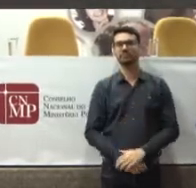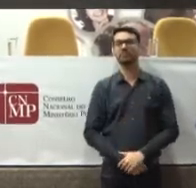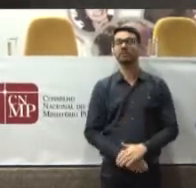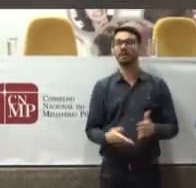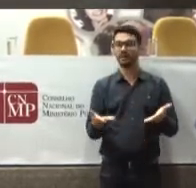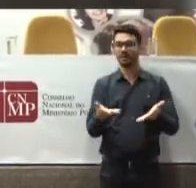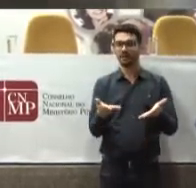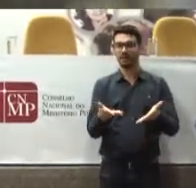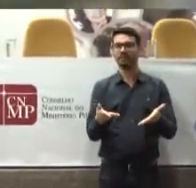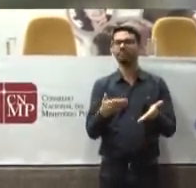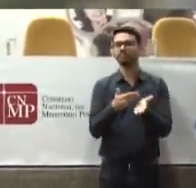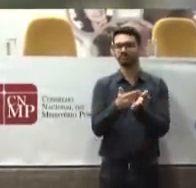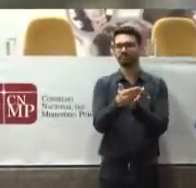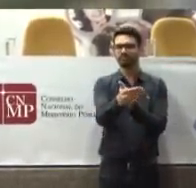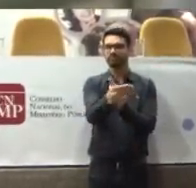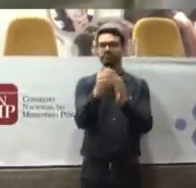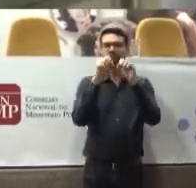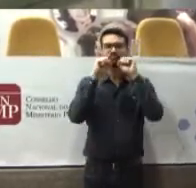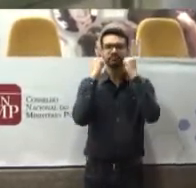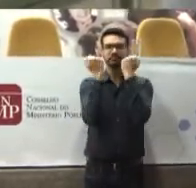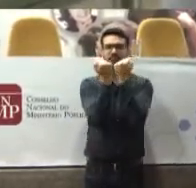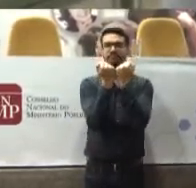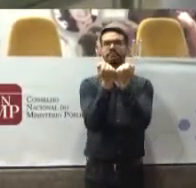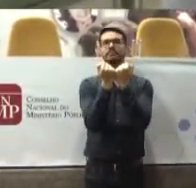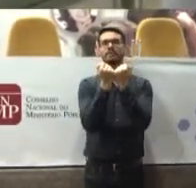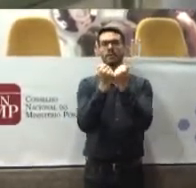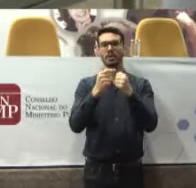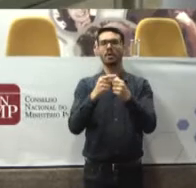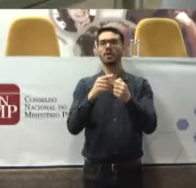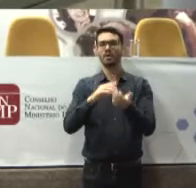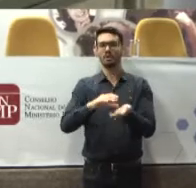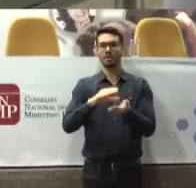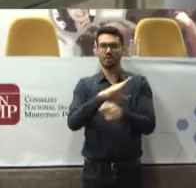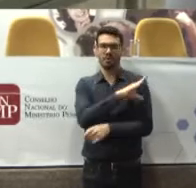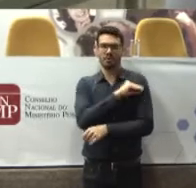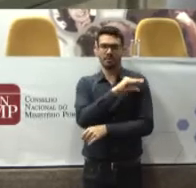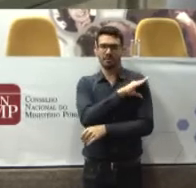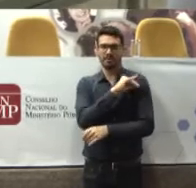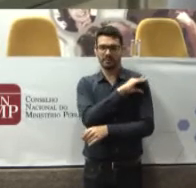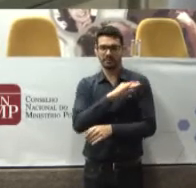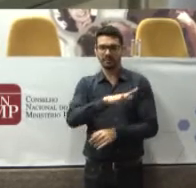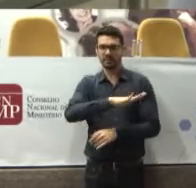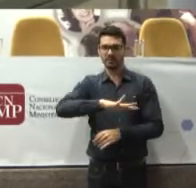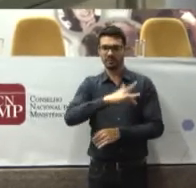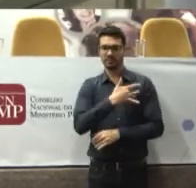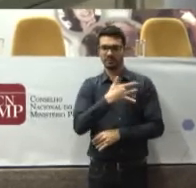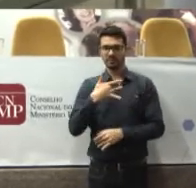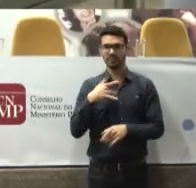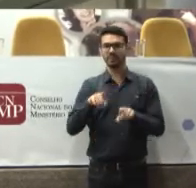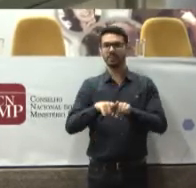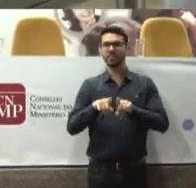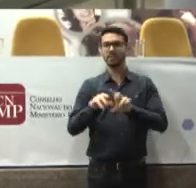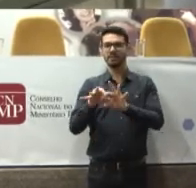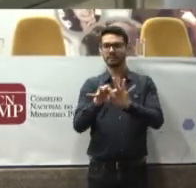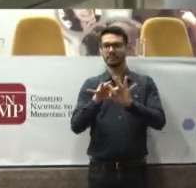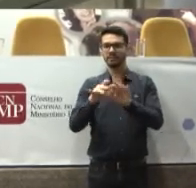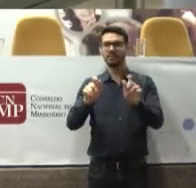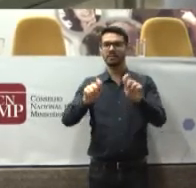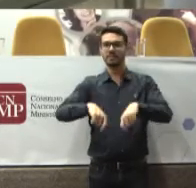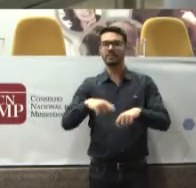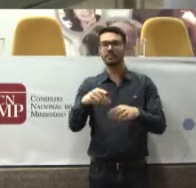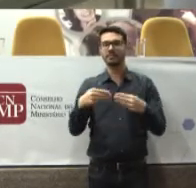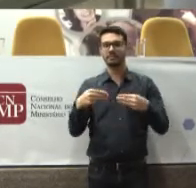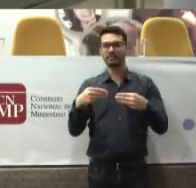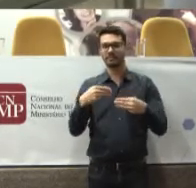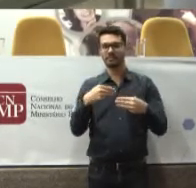Iniciamos então este seminário promovido pela Comissão Extraordinária da Saúde e pela Unidade Nacional de Capacitação do